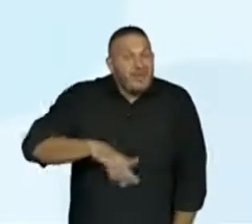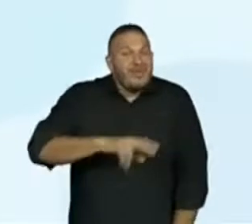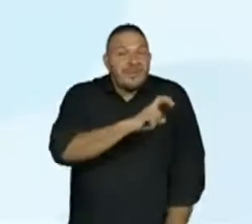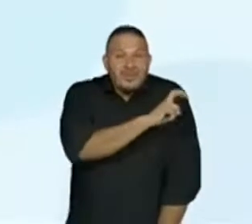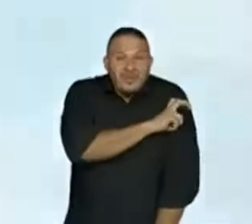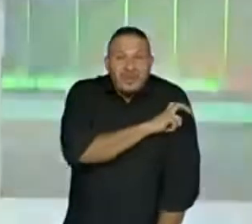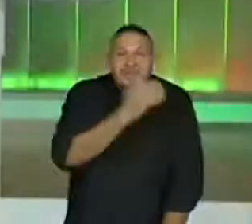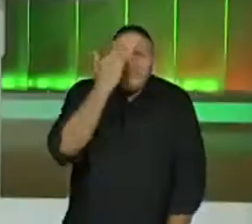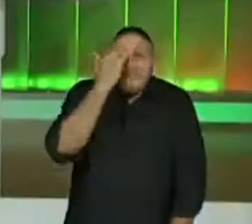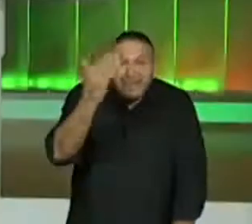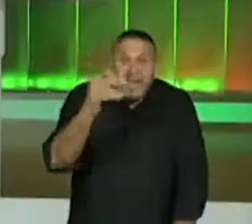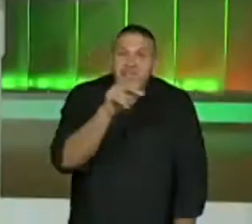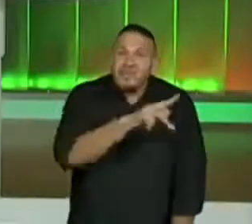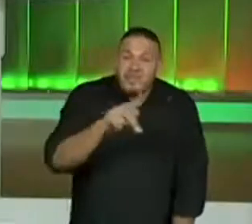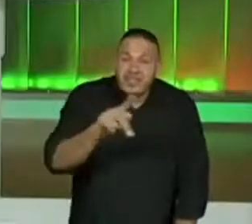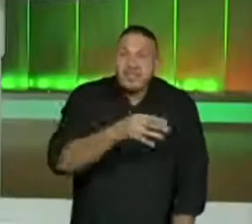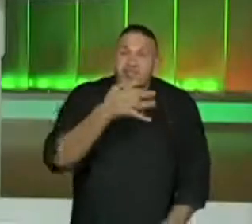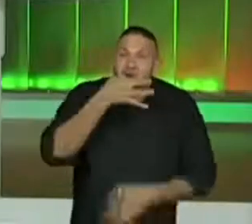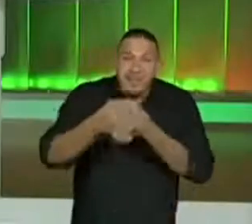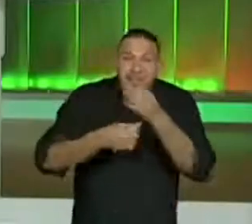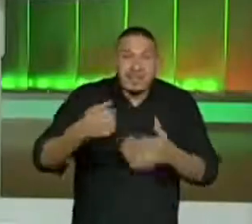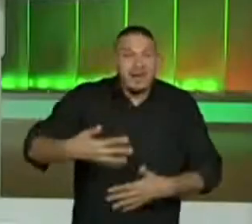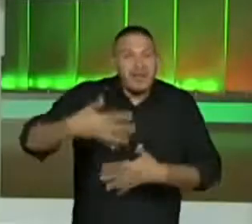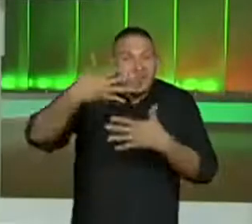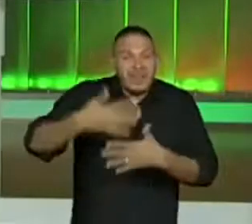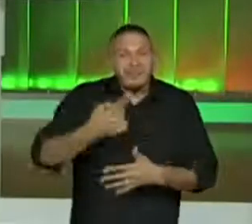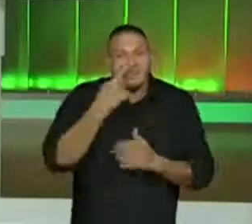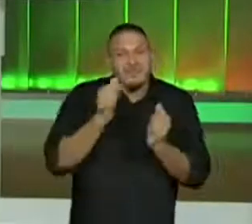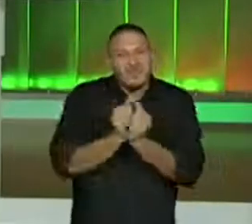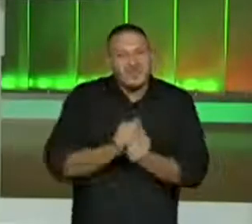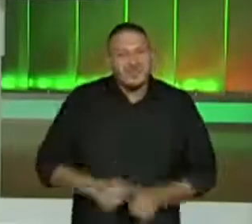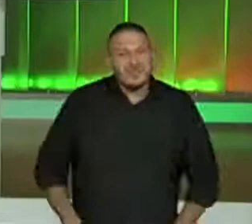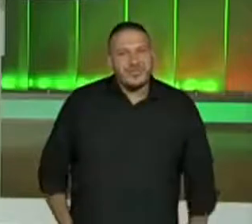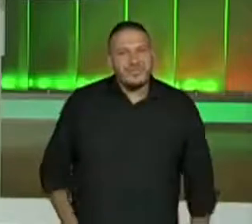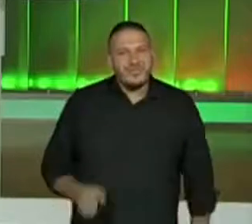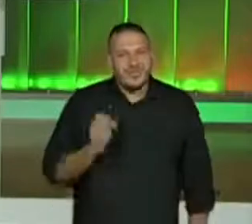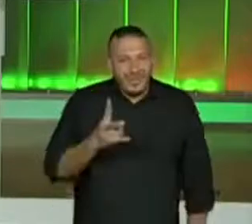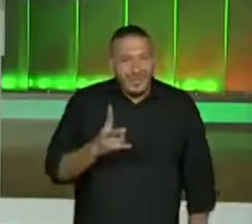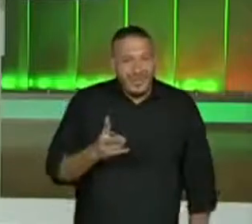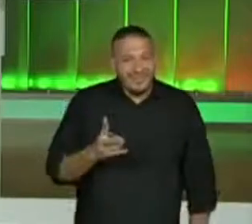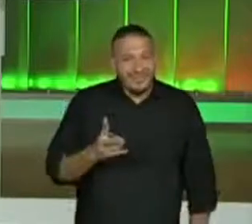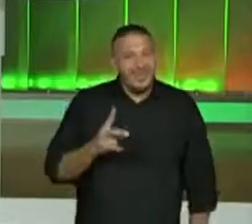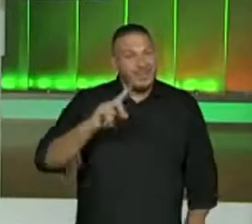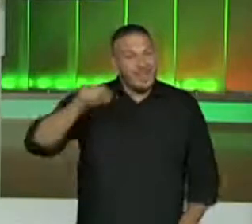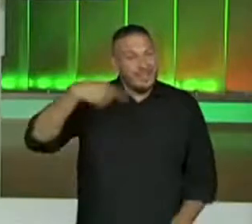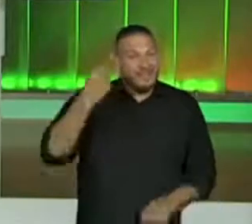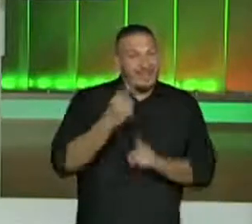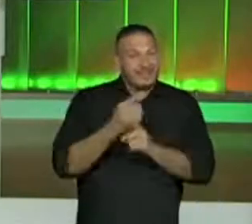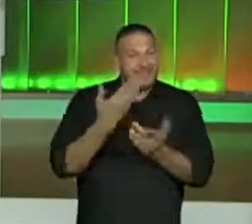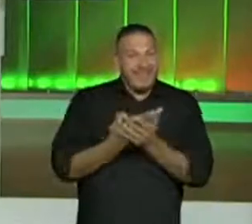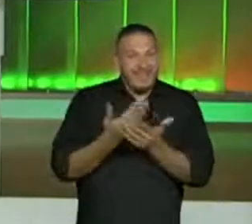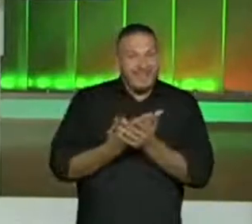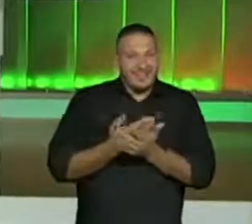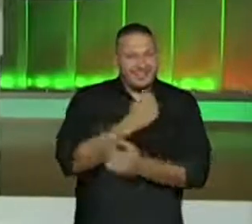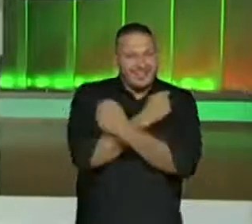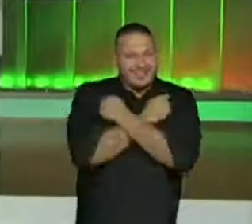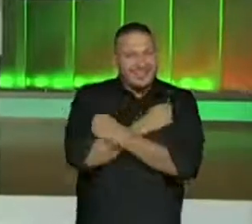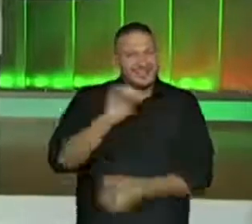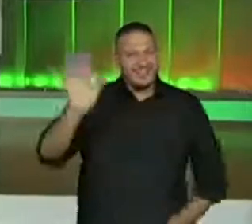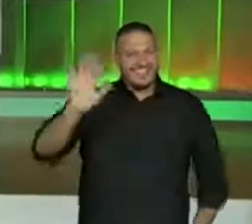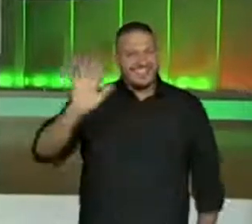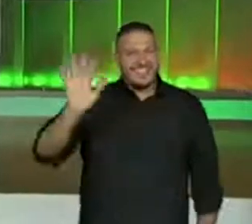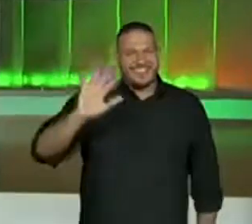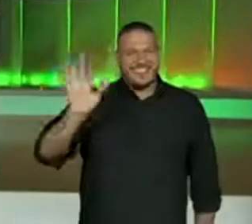professores pela colaboração de vocês pela companhia me despeço e até a próxima grande abraço